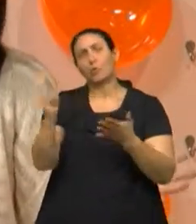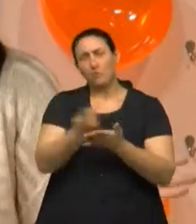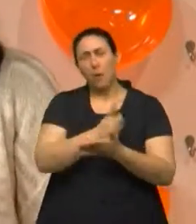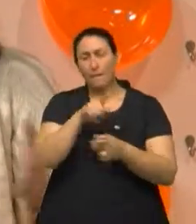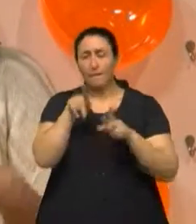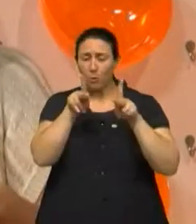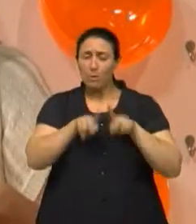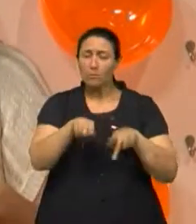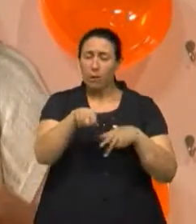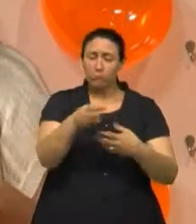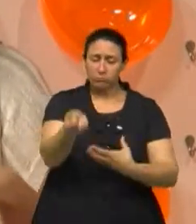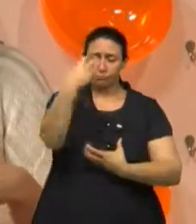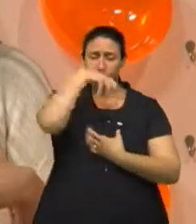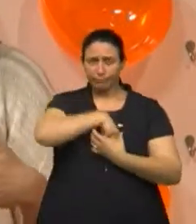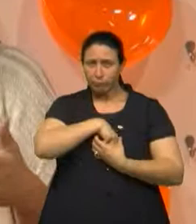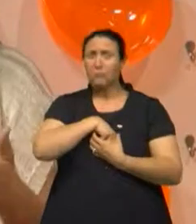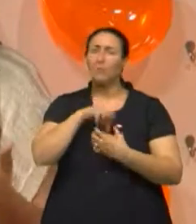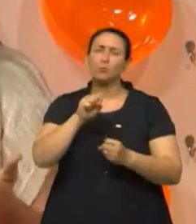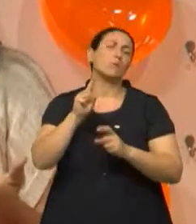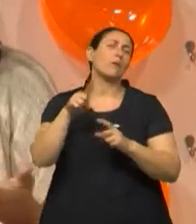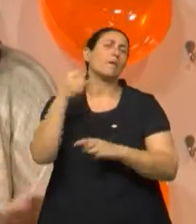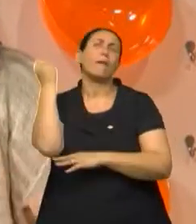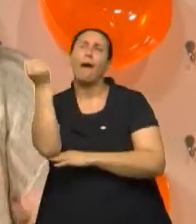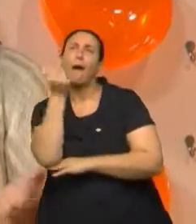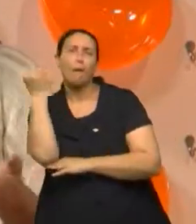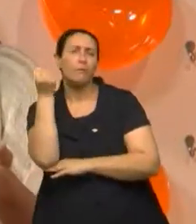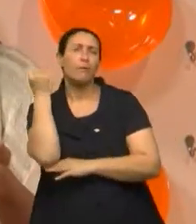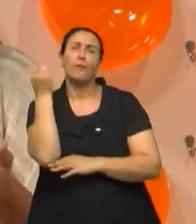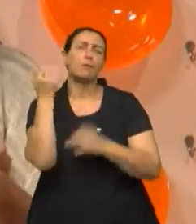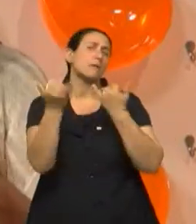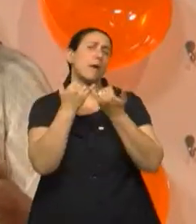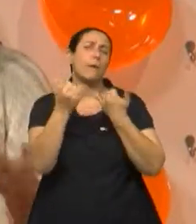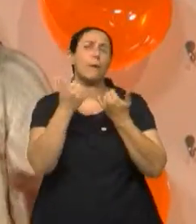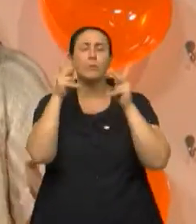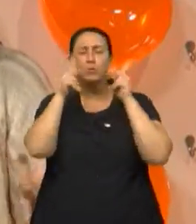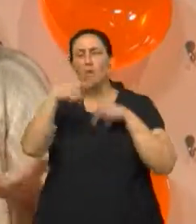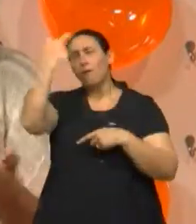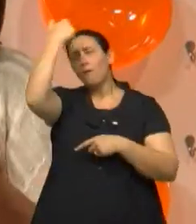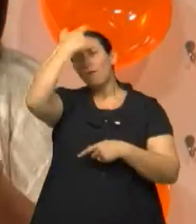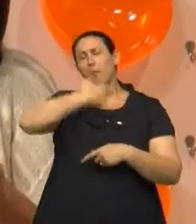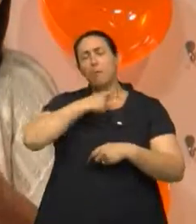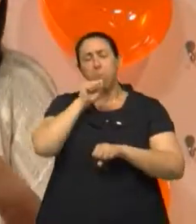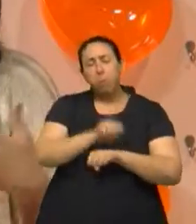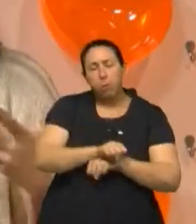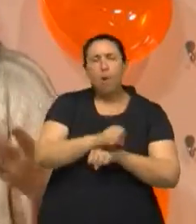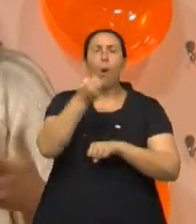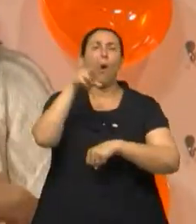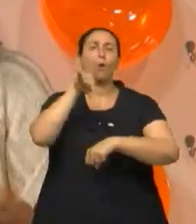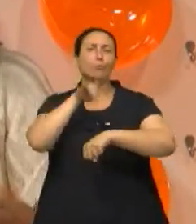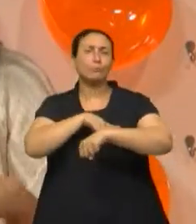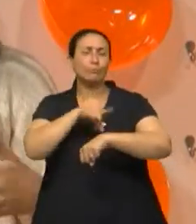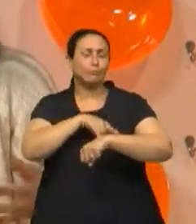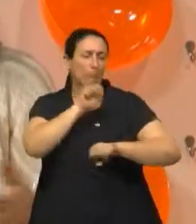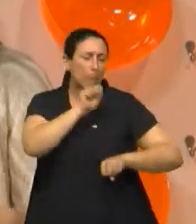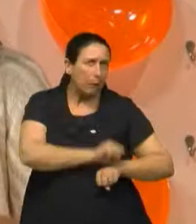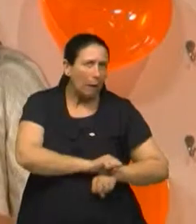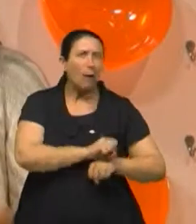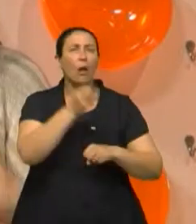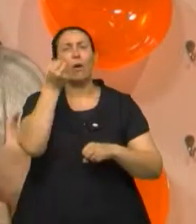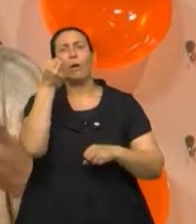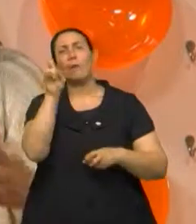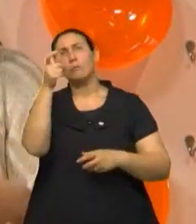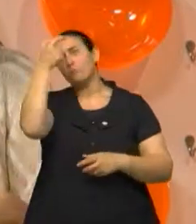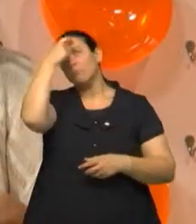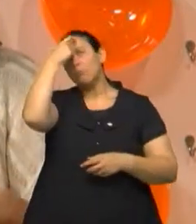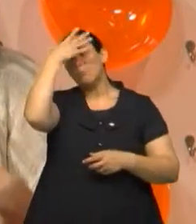remédio, quanto uma situação mais grave, como coma, insuficiência renal, insuficiência de fígado, né? Perda de